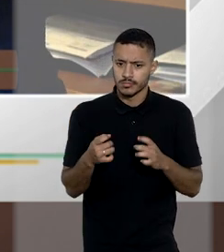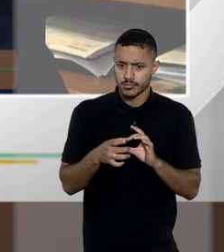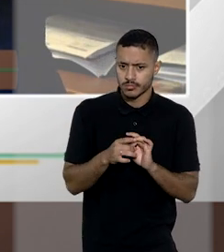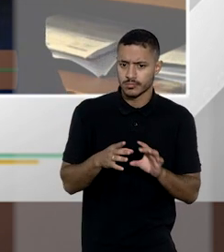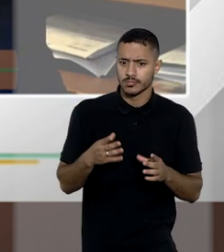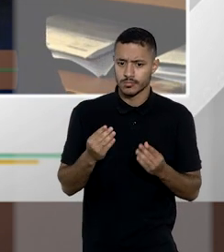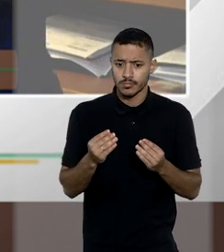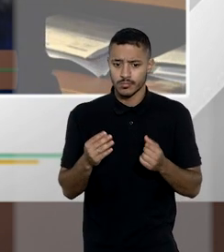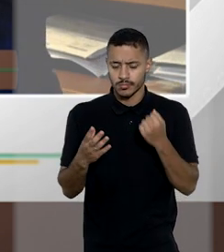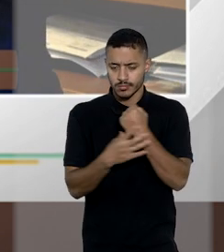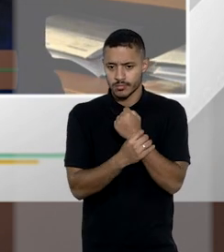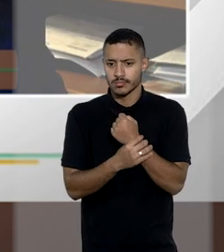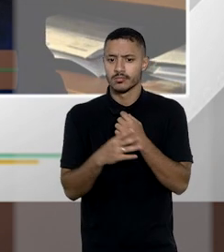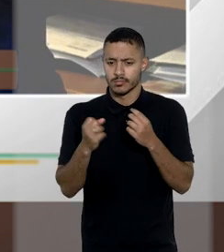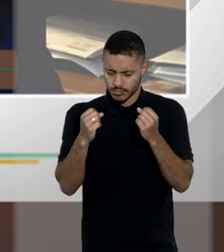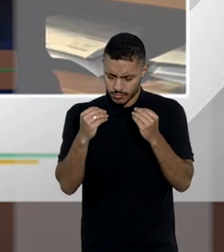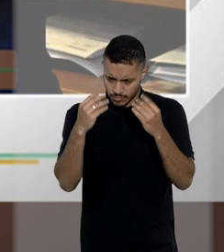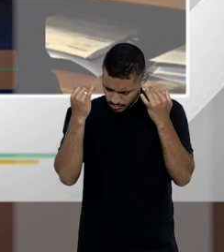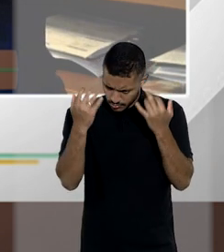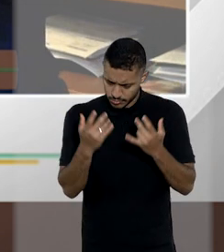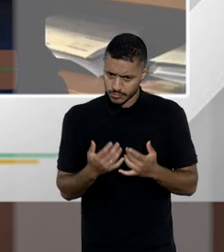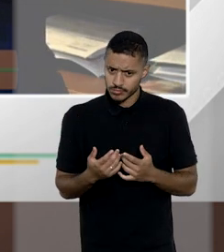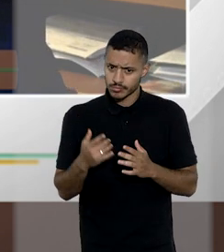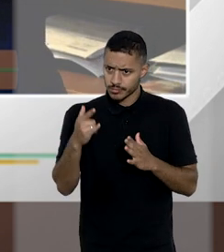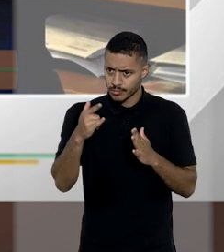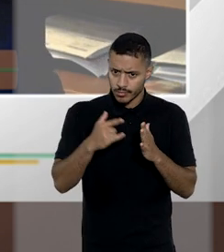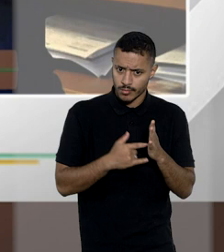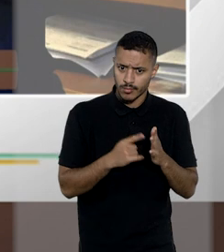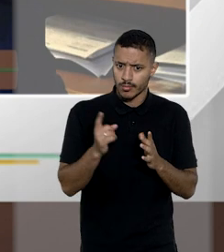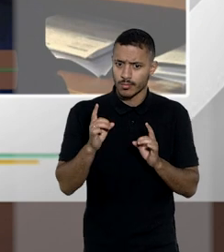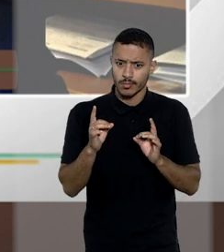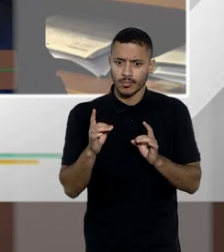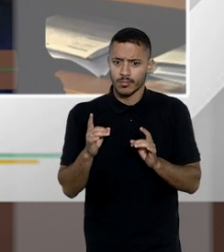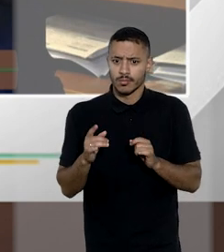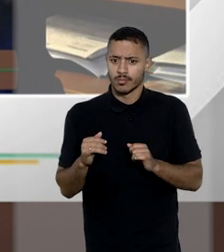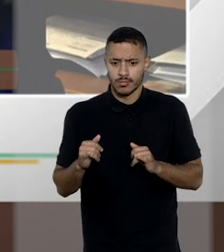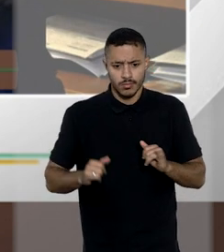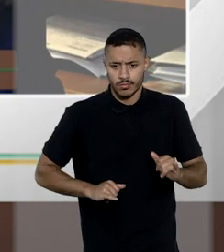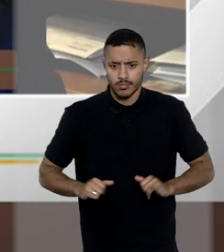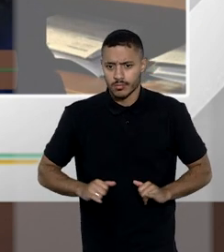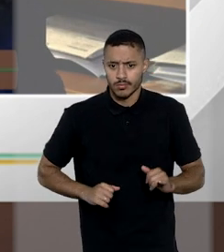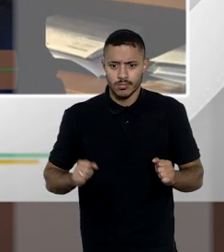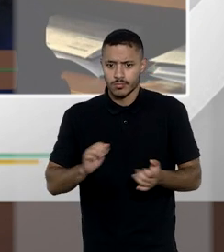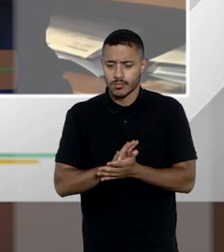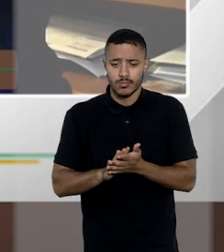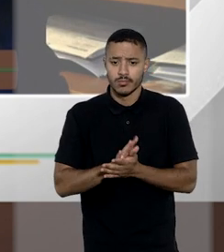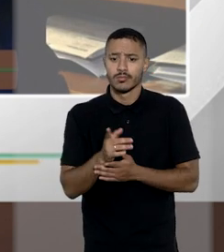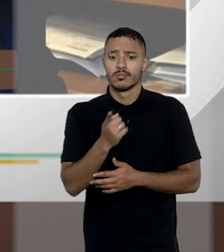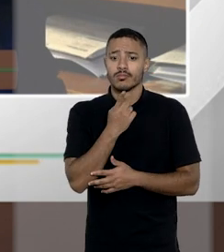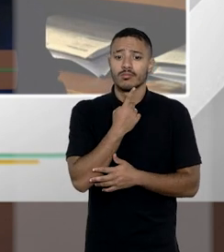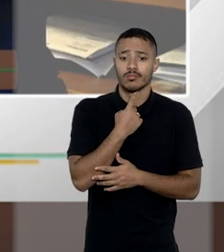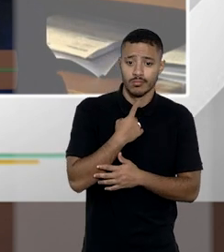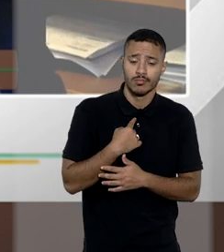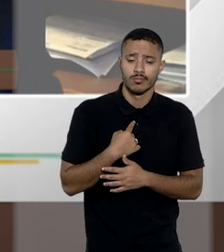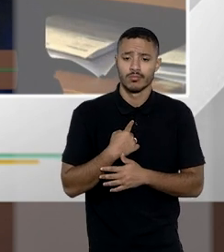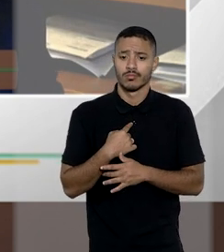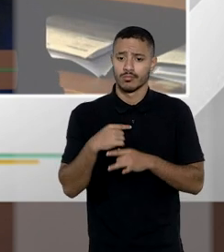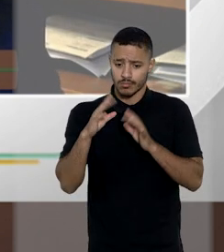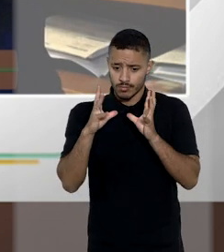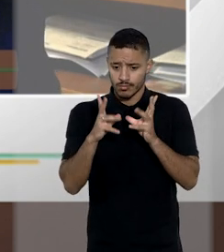possível deixar muito seguro muito claro que aquele testamento não sofreu nenhuma mácula é a vontade